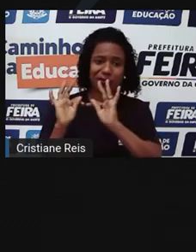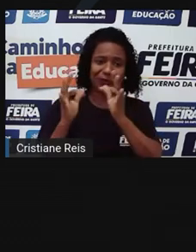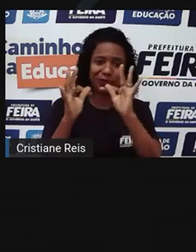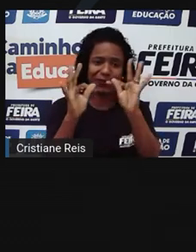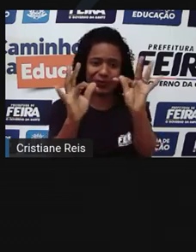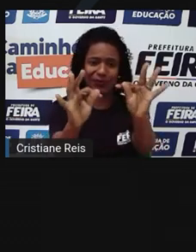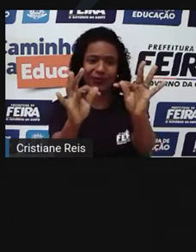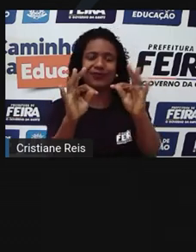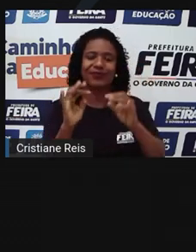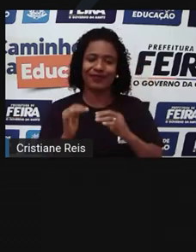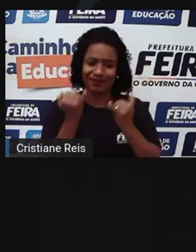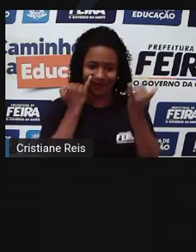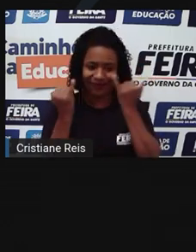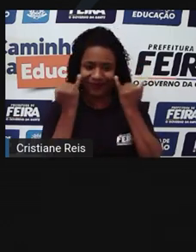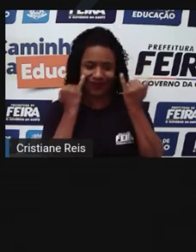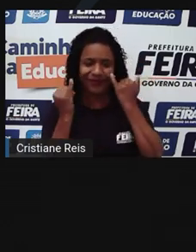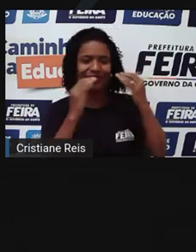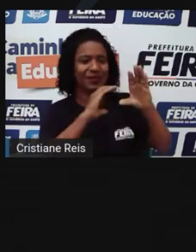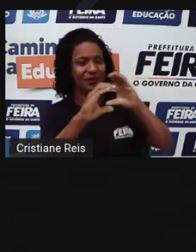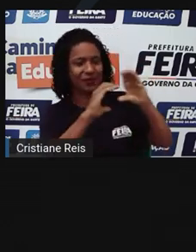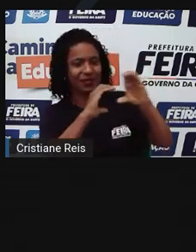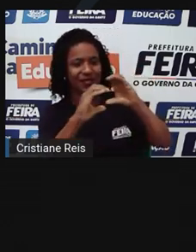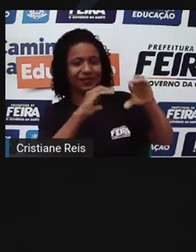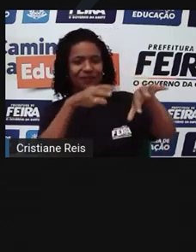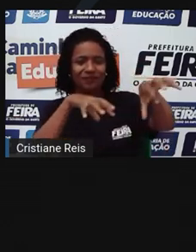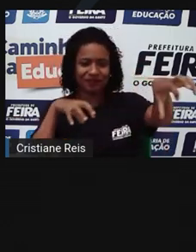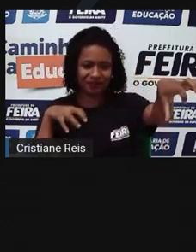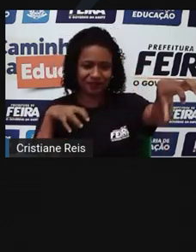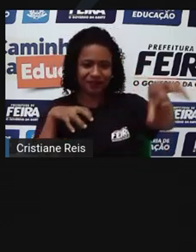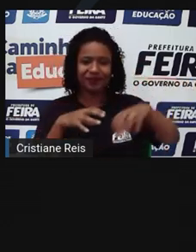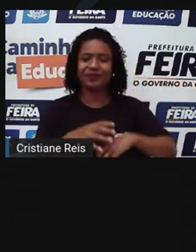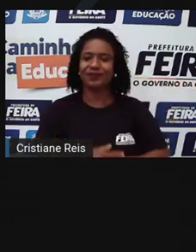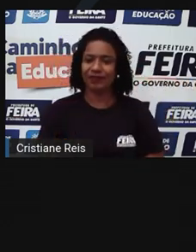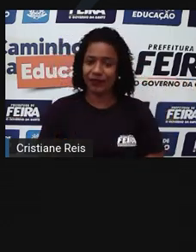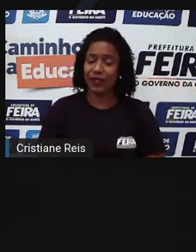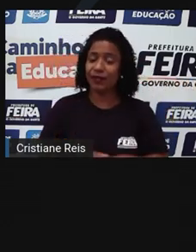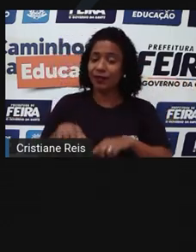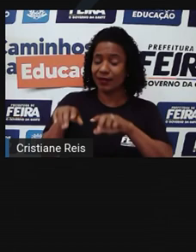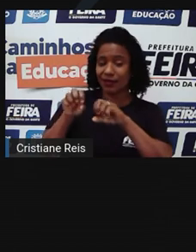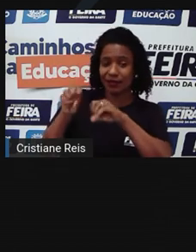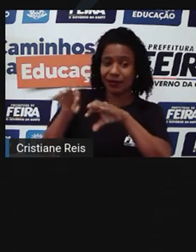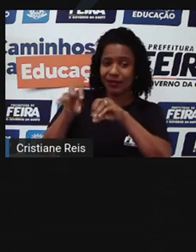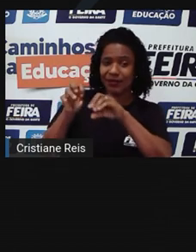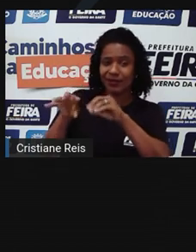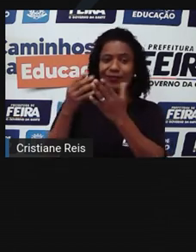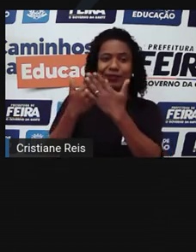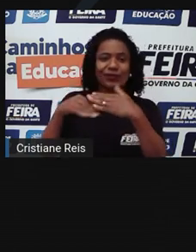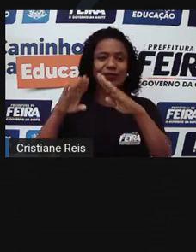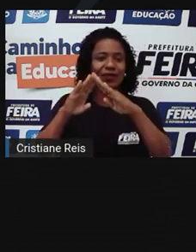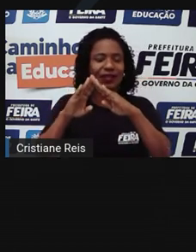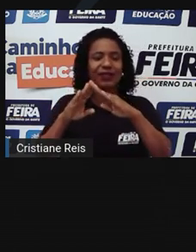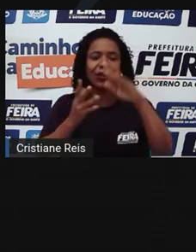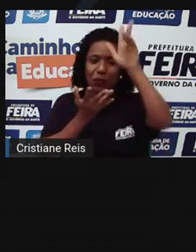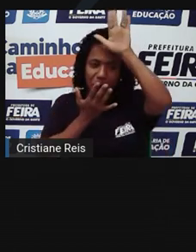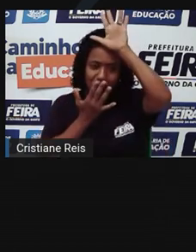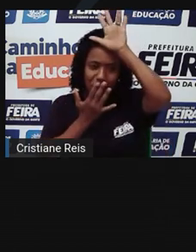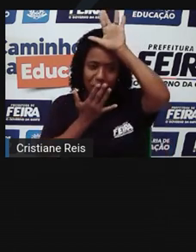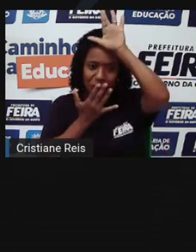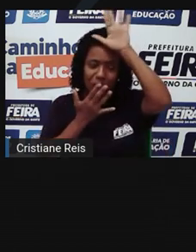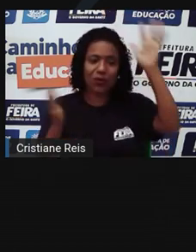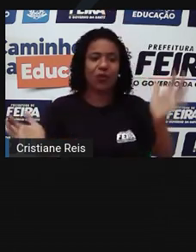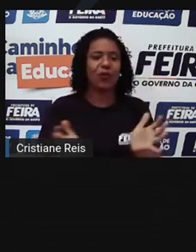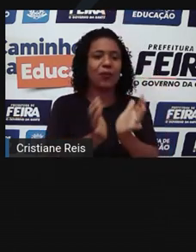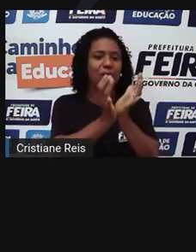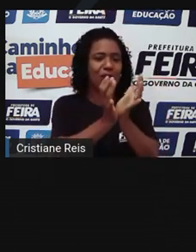informação e comunicação. 14. Educação escolar indígena. Os povos indígenas têm direito